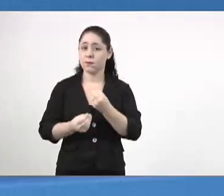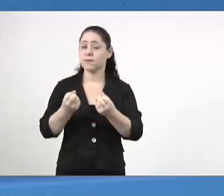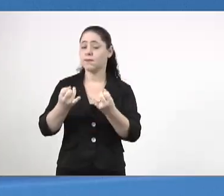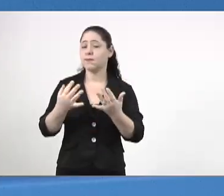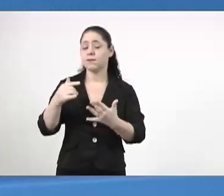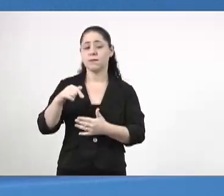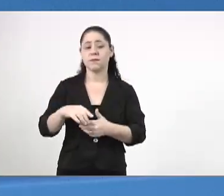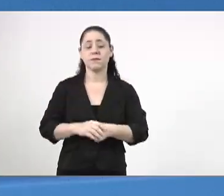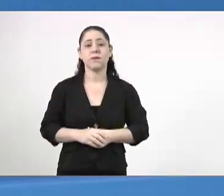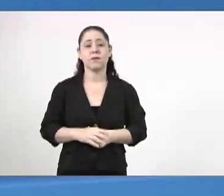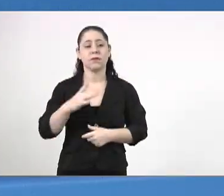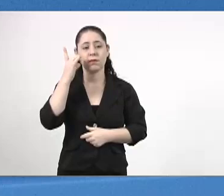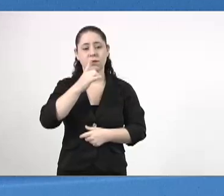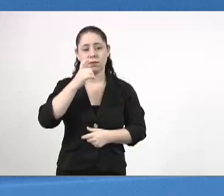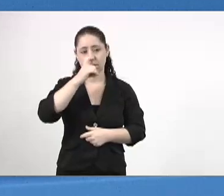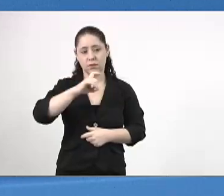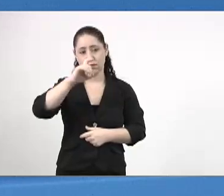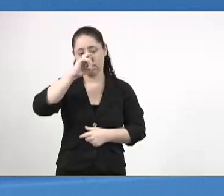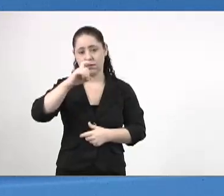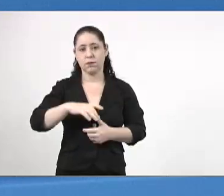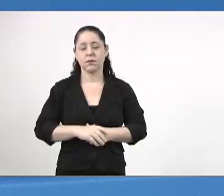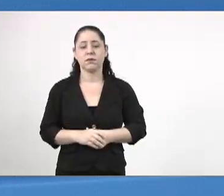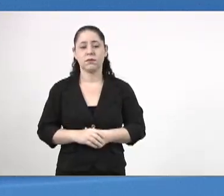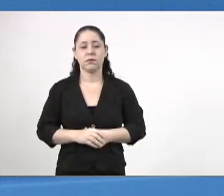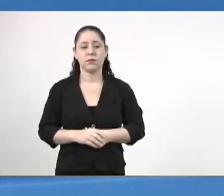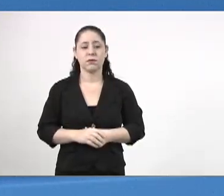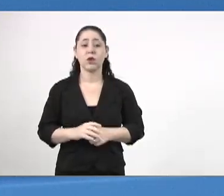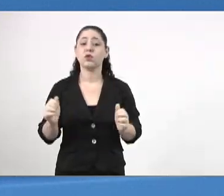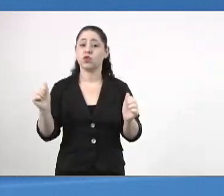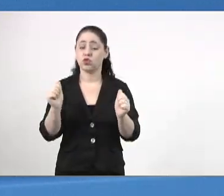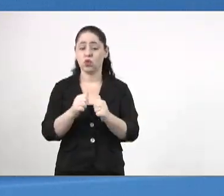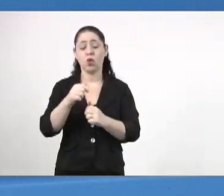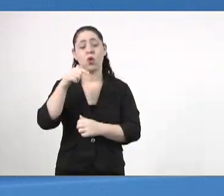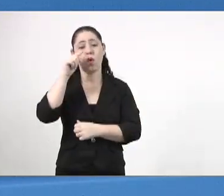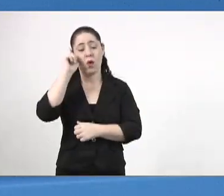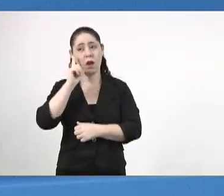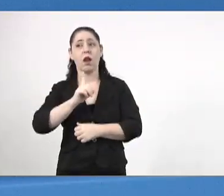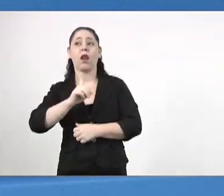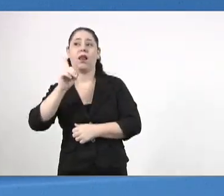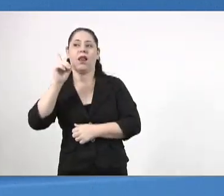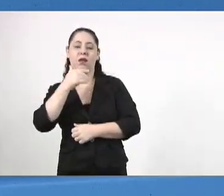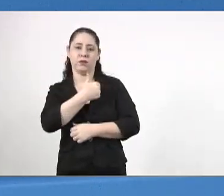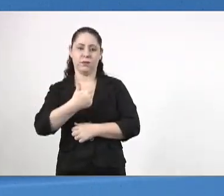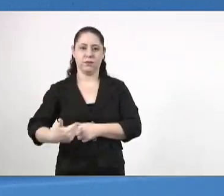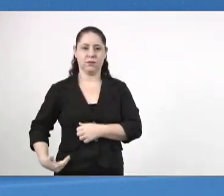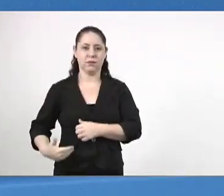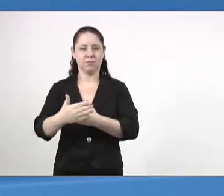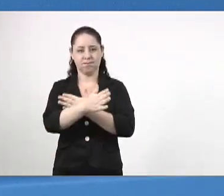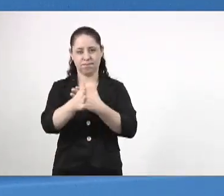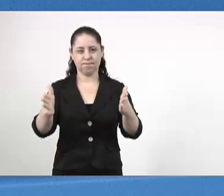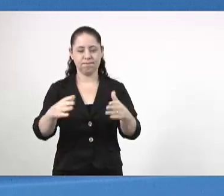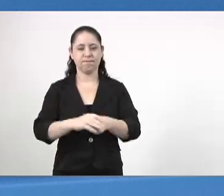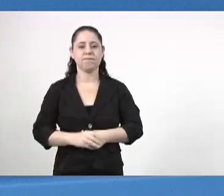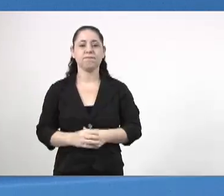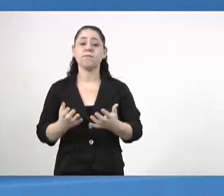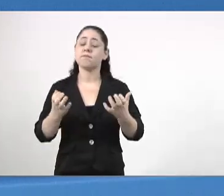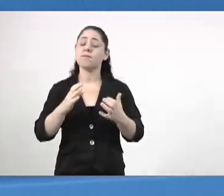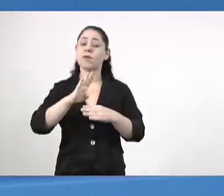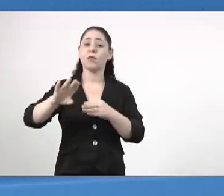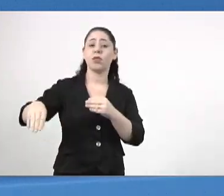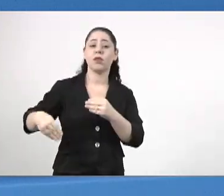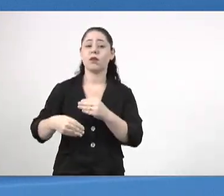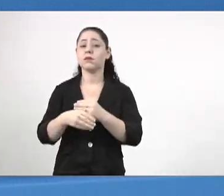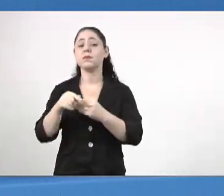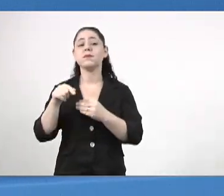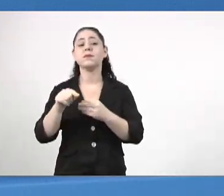deputado Zeca do PT, nós tivemos juntos ontem lá na governadoria, queria até complementar